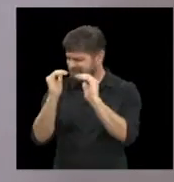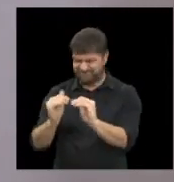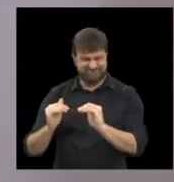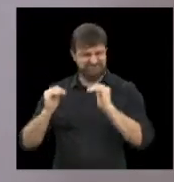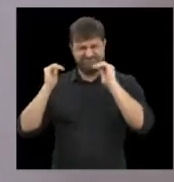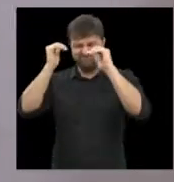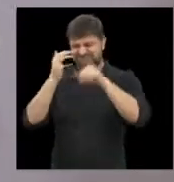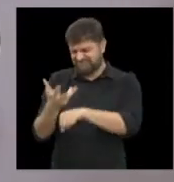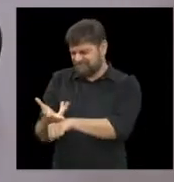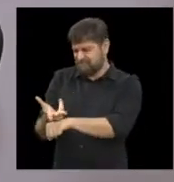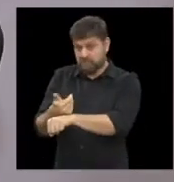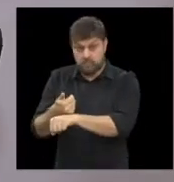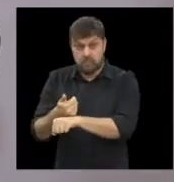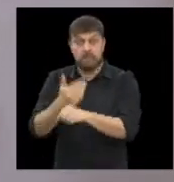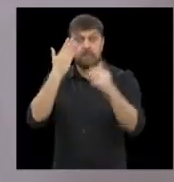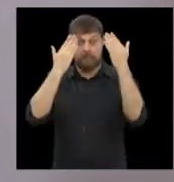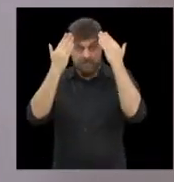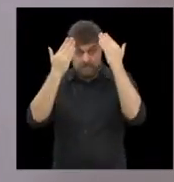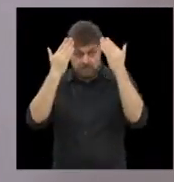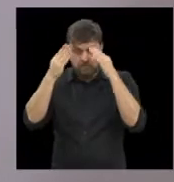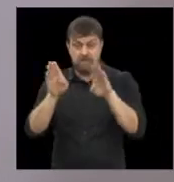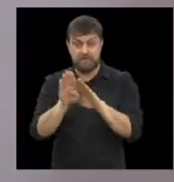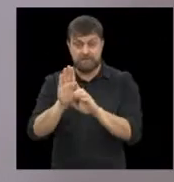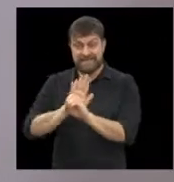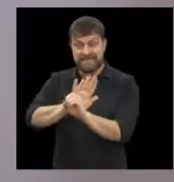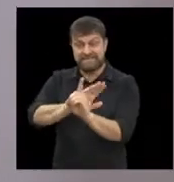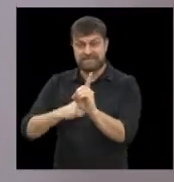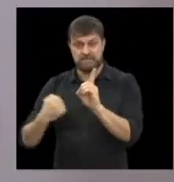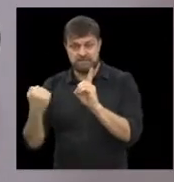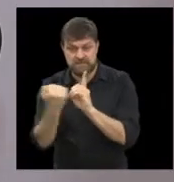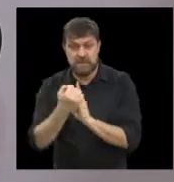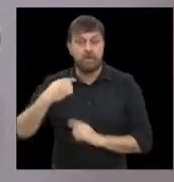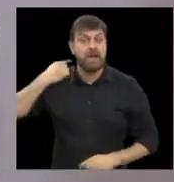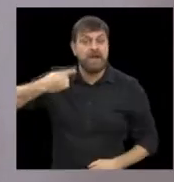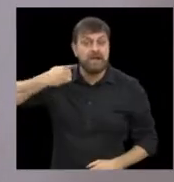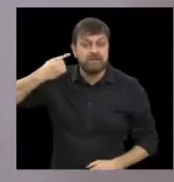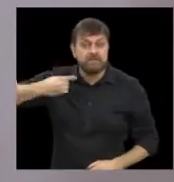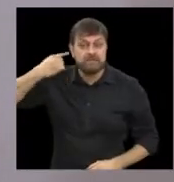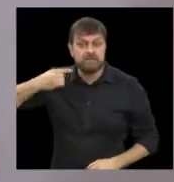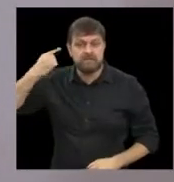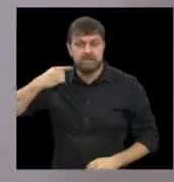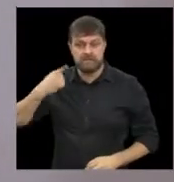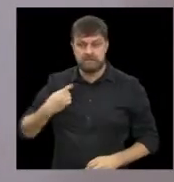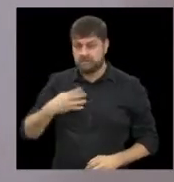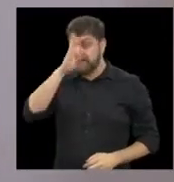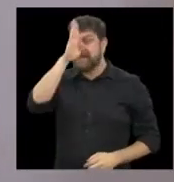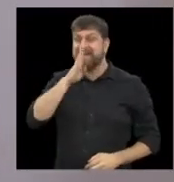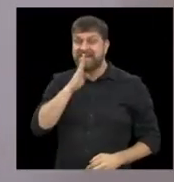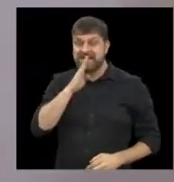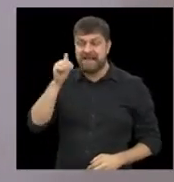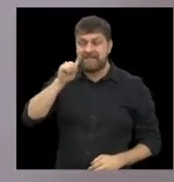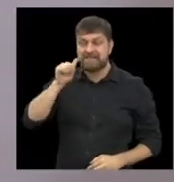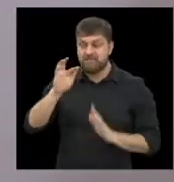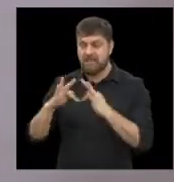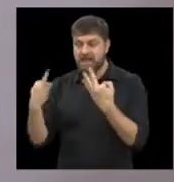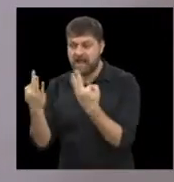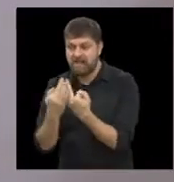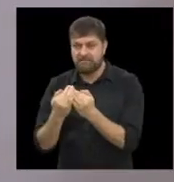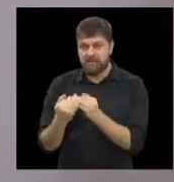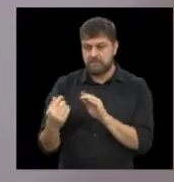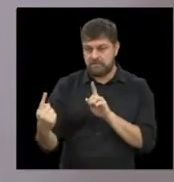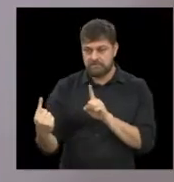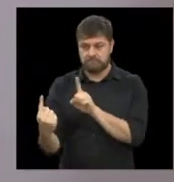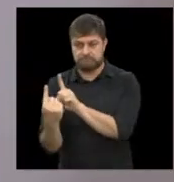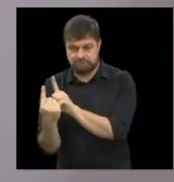psicólogos, assistentes sociais, advogados, que prestam serviço a essas mulheres e famílias, né? Então, os